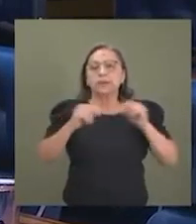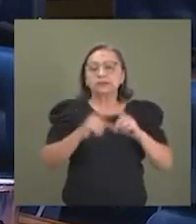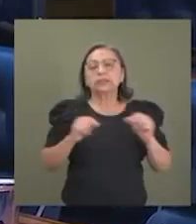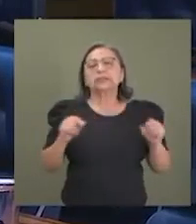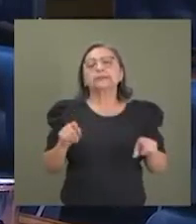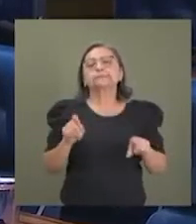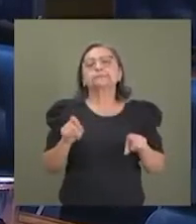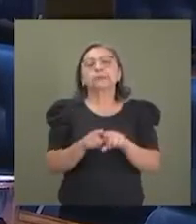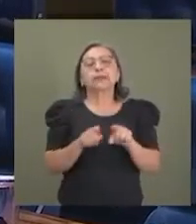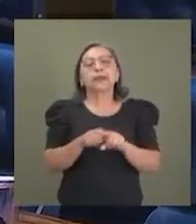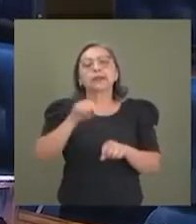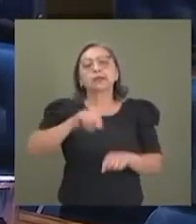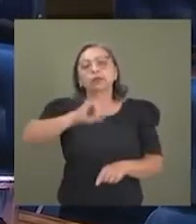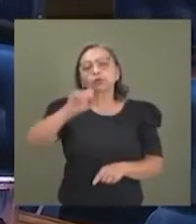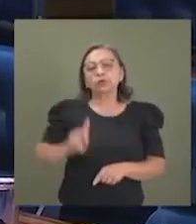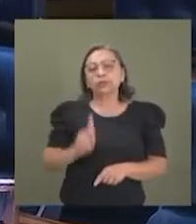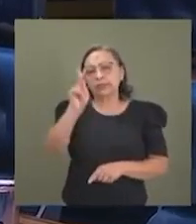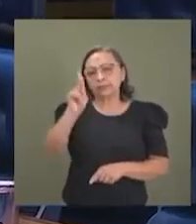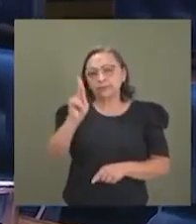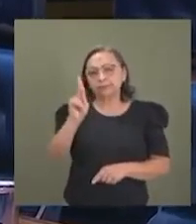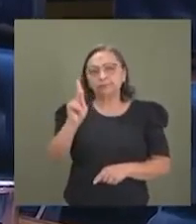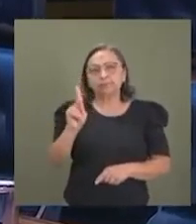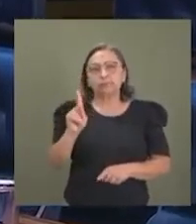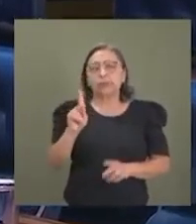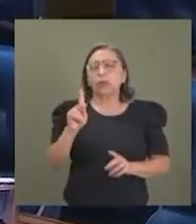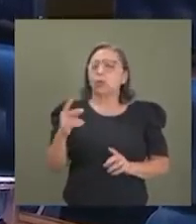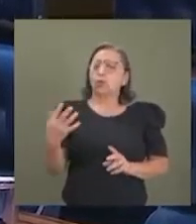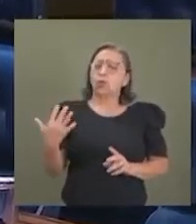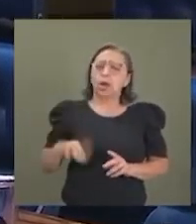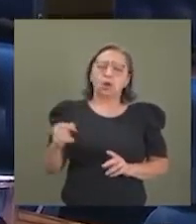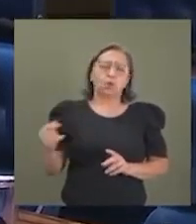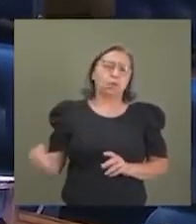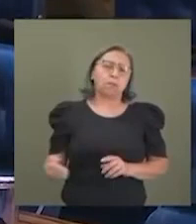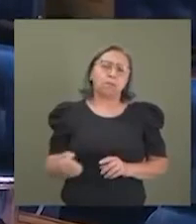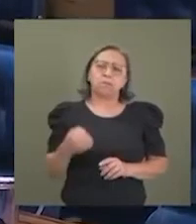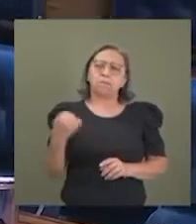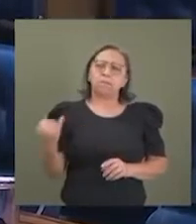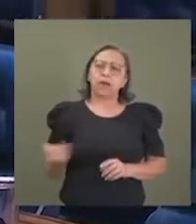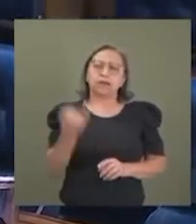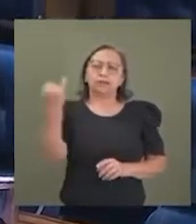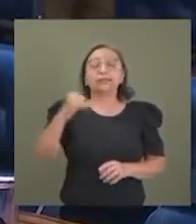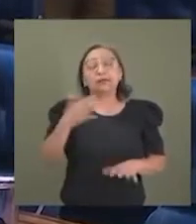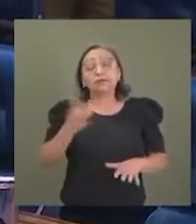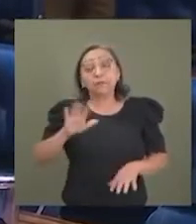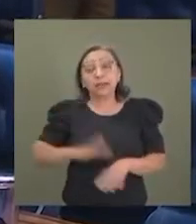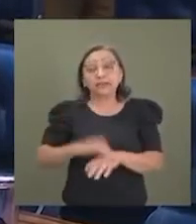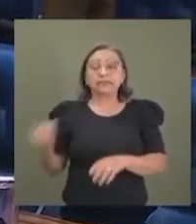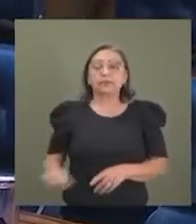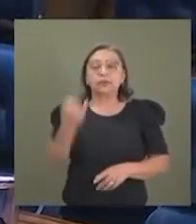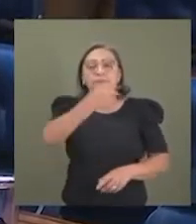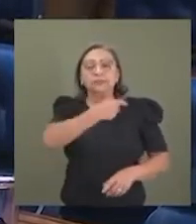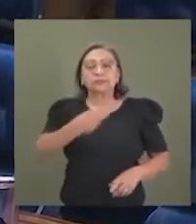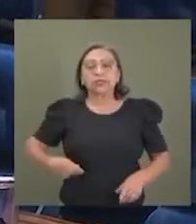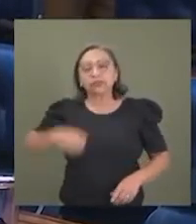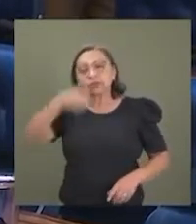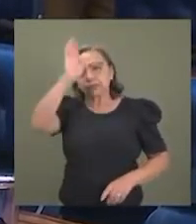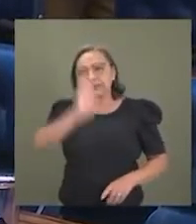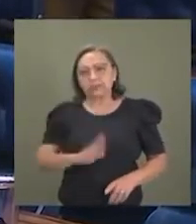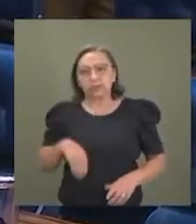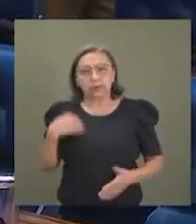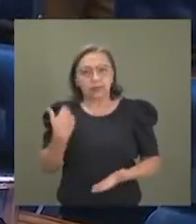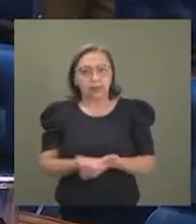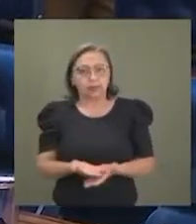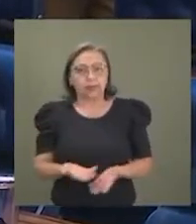Juscelino Kubitschek, que foi um dos grandes presidentes, talvez o mais importante presidente da República do nosso país.